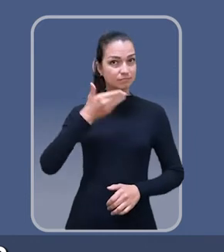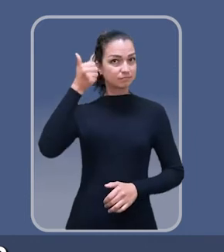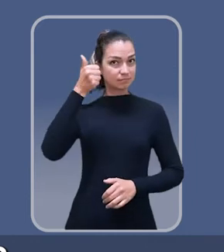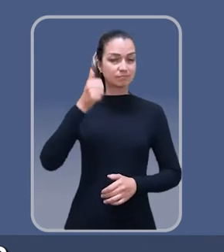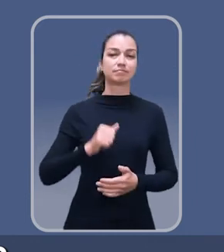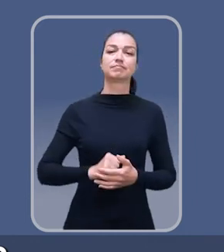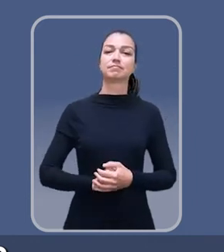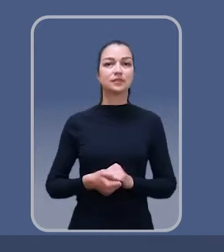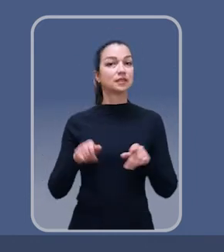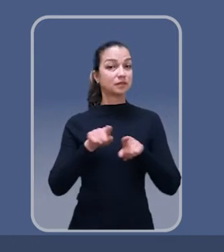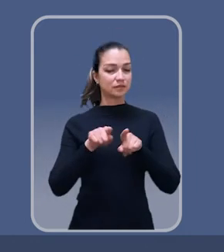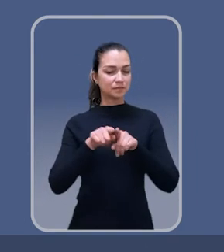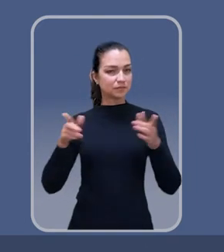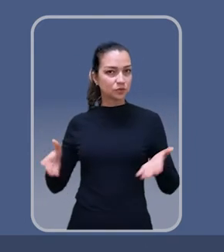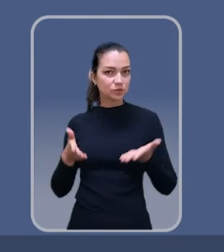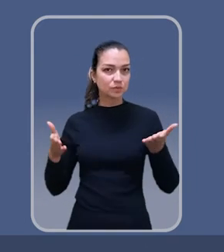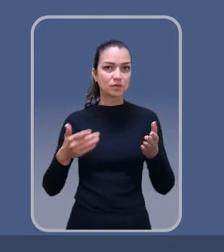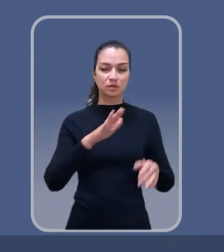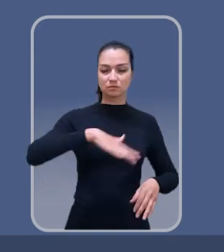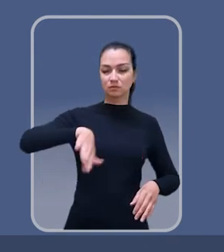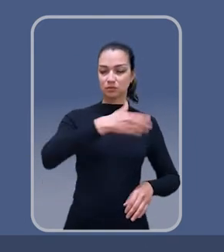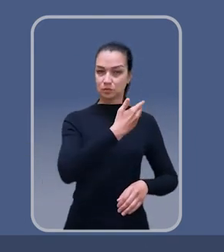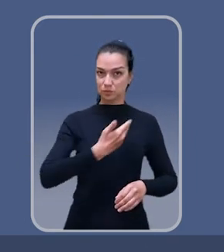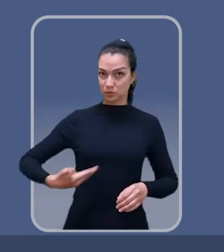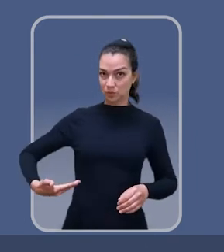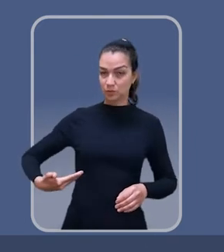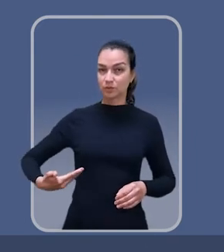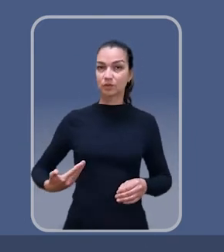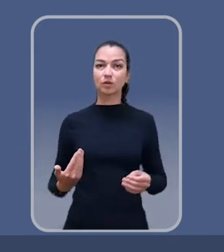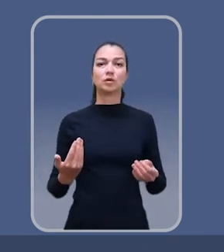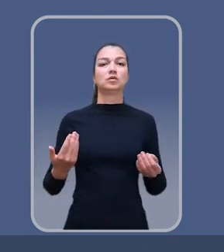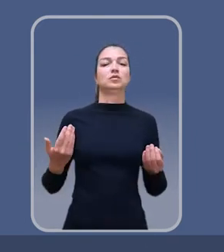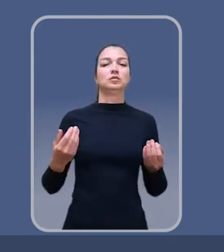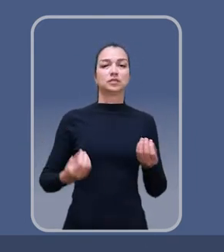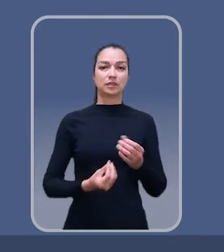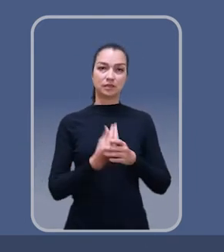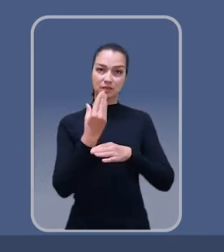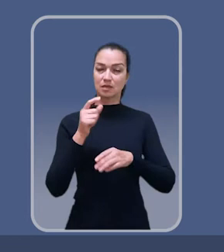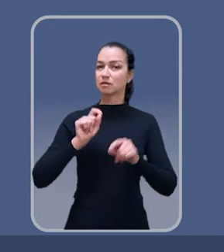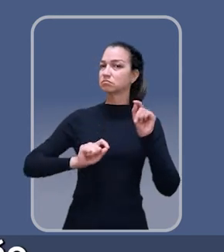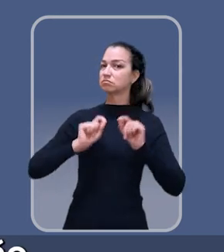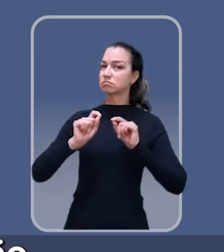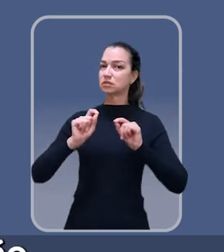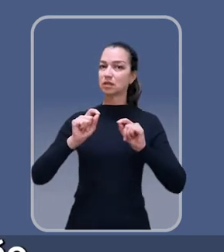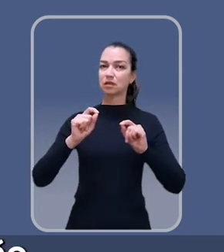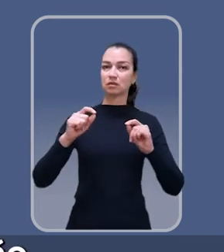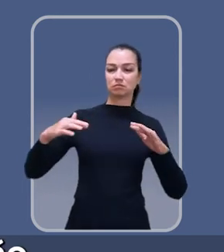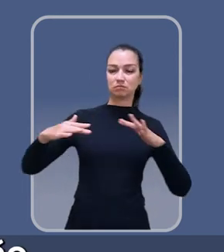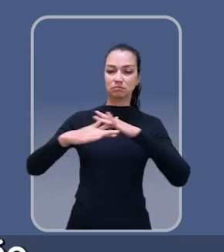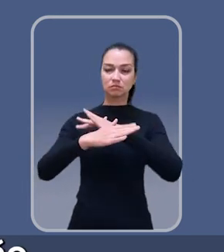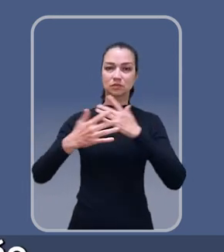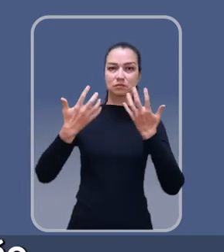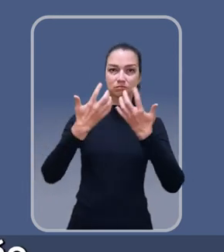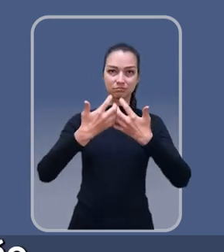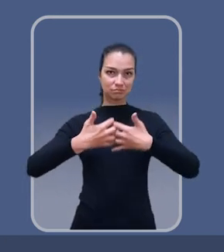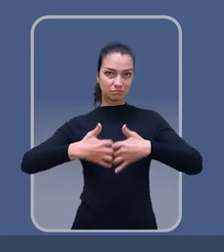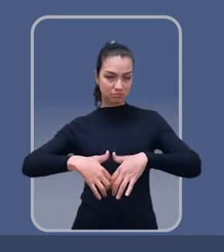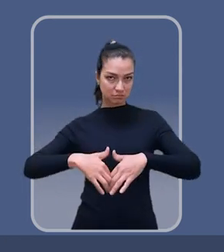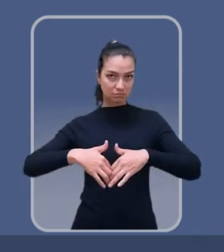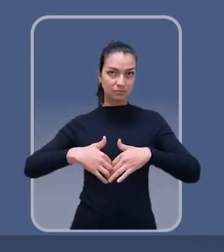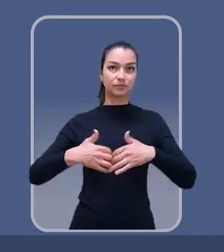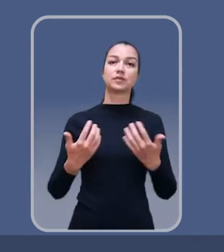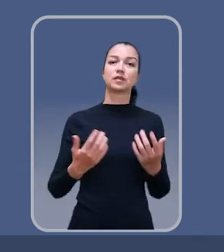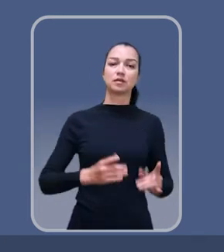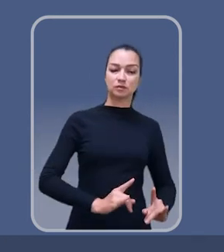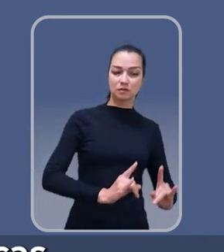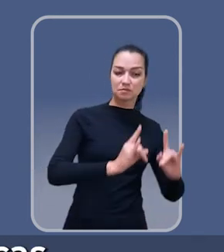segurança pública. Podemos também estimular a criação de espaços públicos através da geração do que chamamos áreas de fruição, que